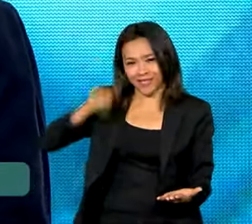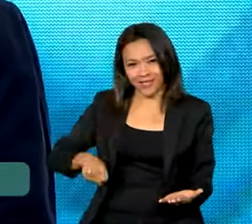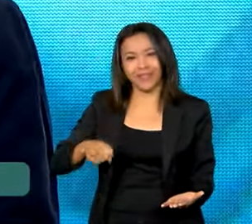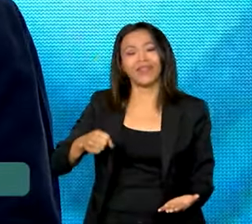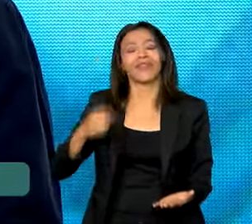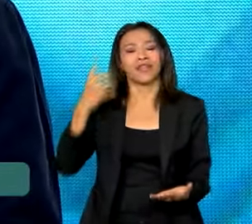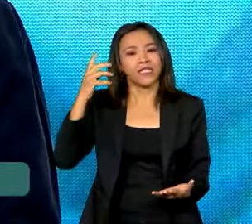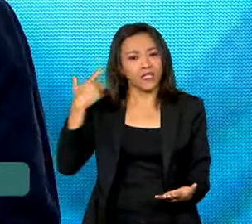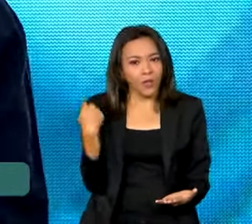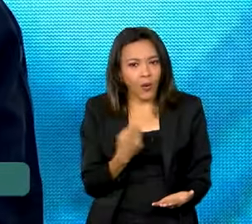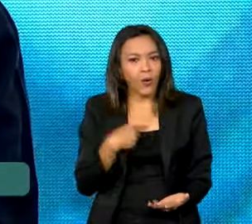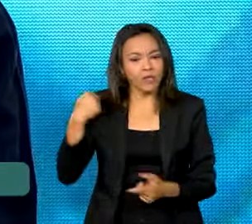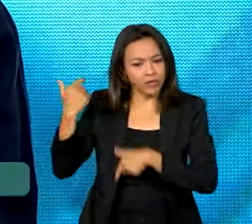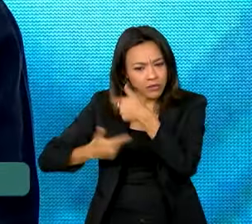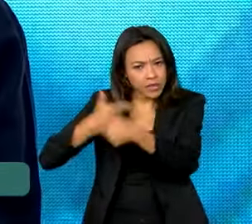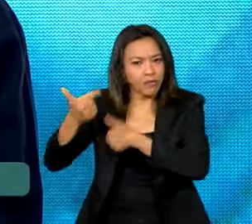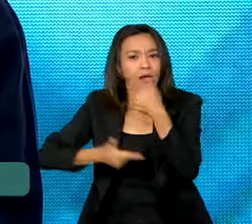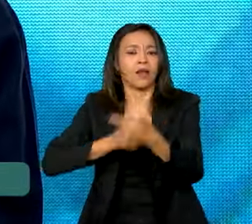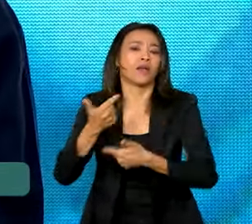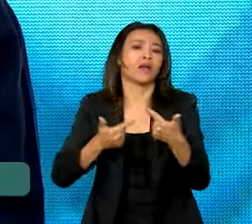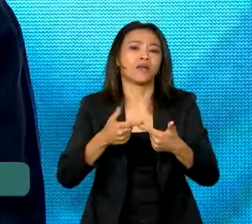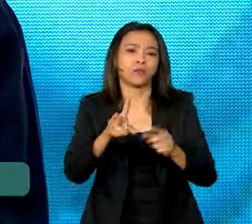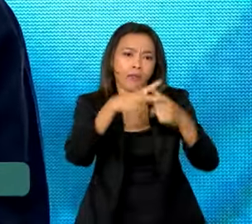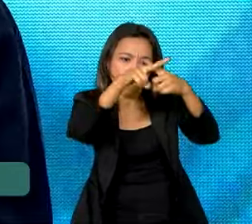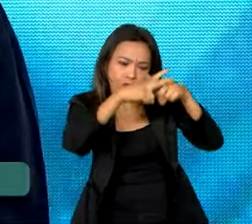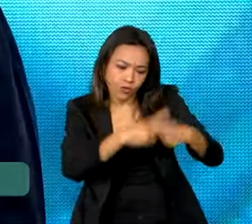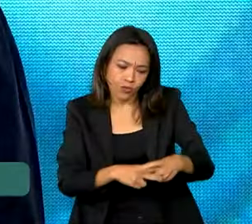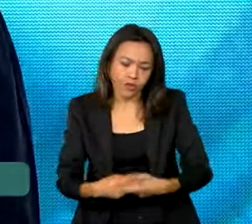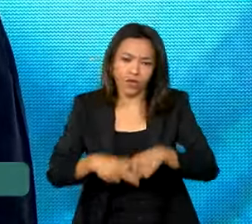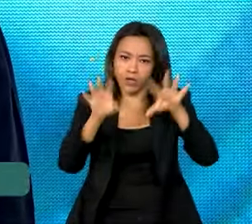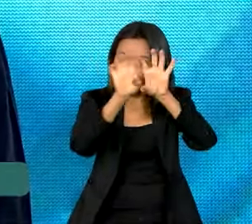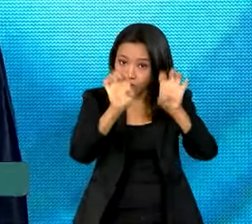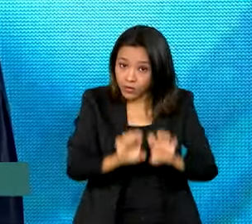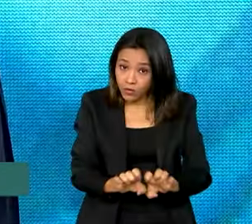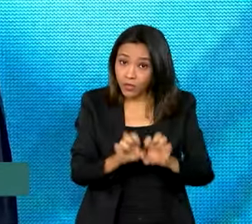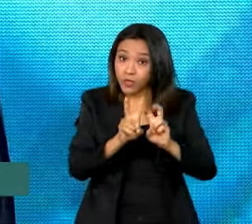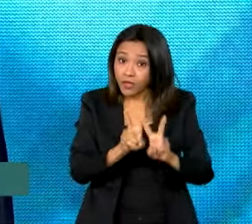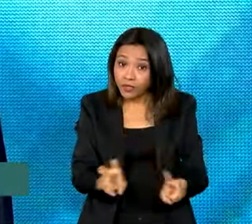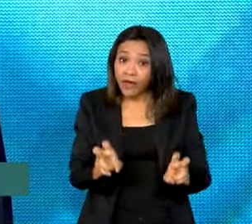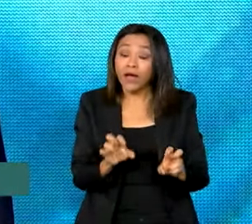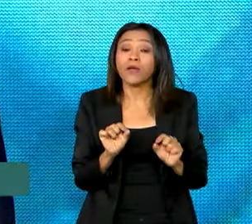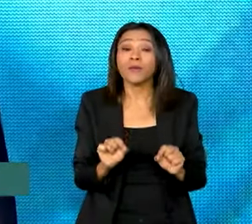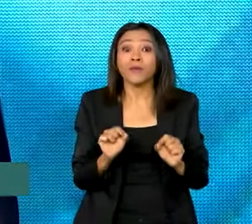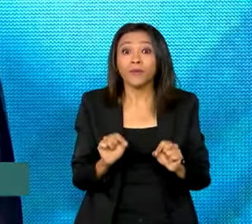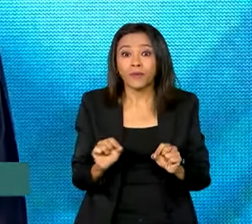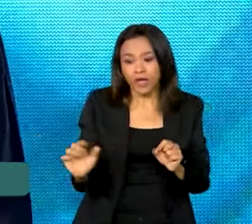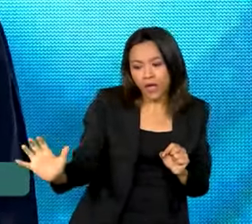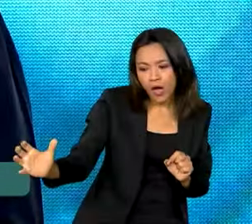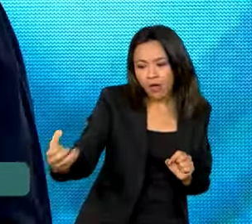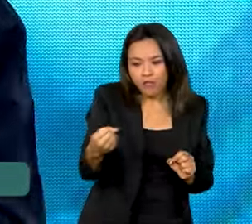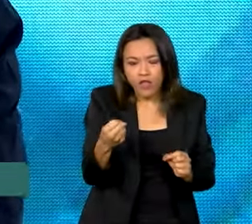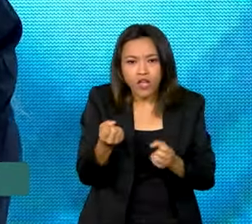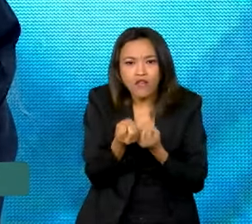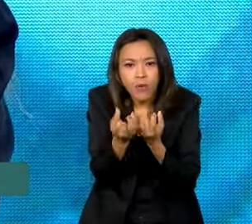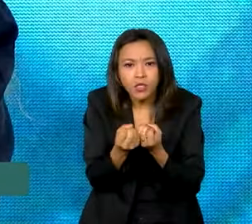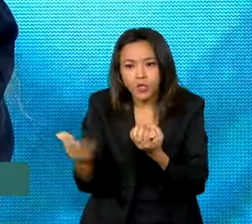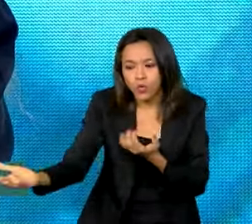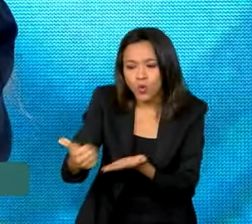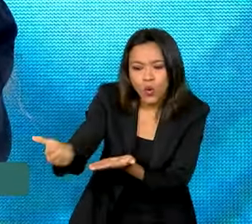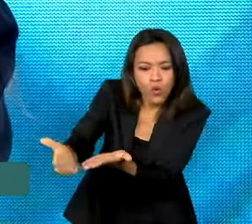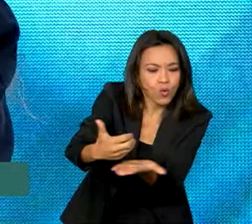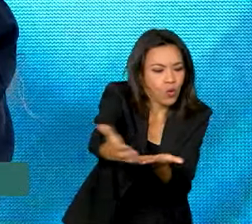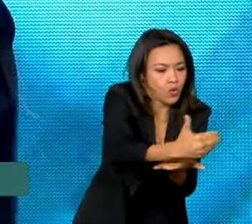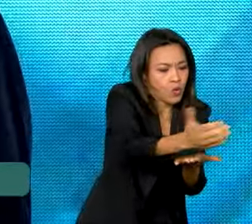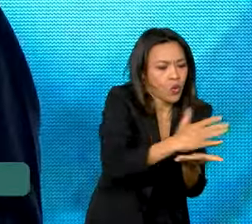Estamos trabalhando fortemente na infraestrutura nacional de dados, que vai integrar e potencializar essas informações, permitindo ao governo